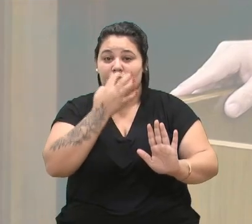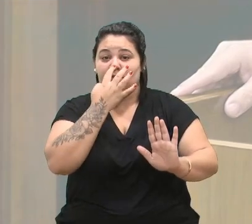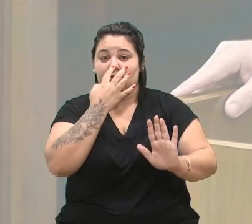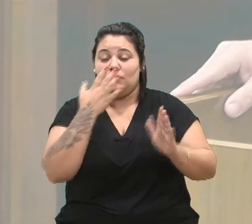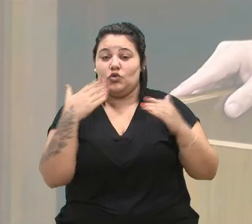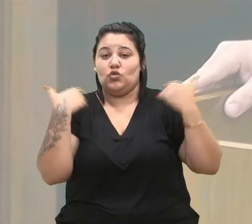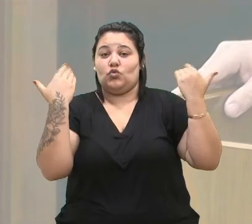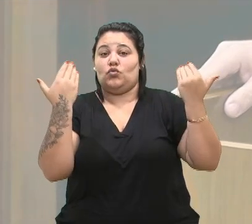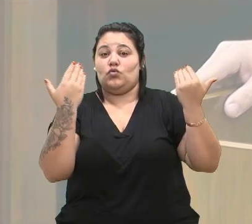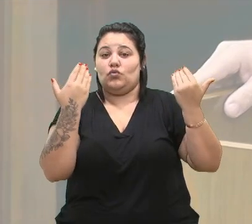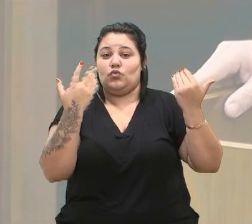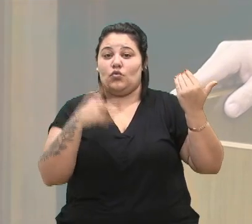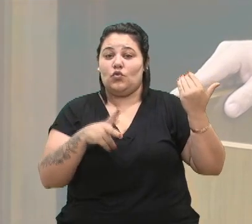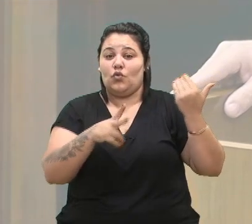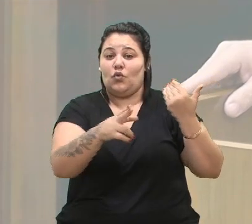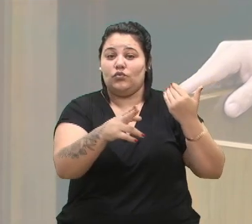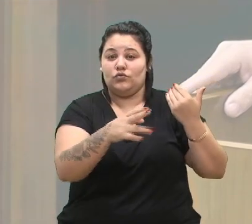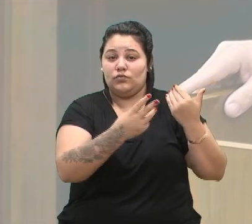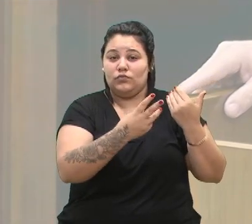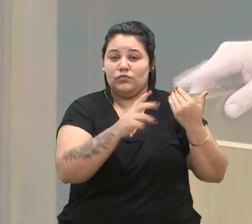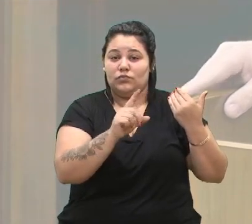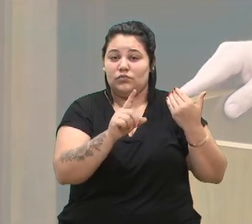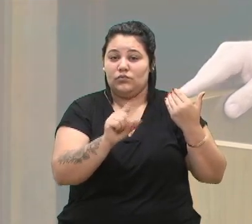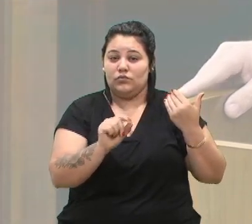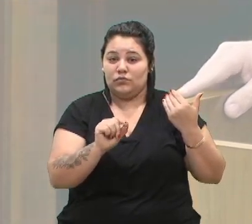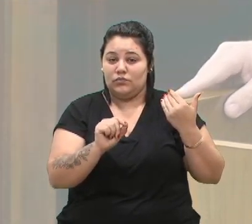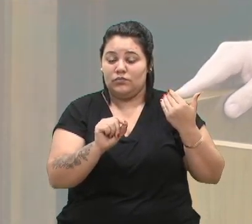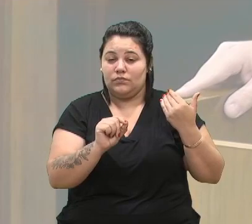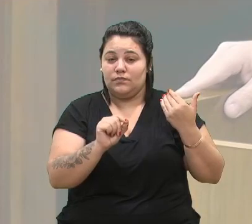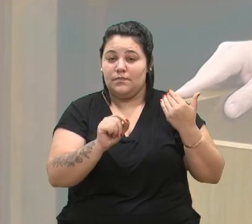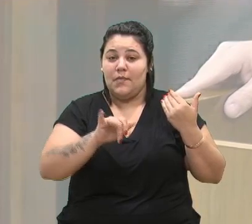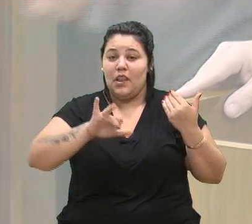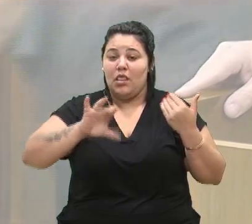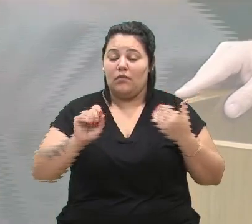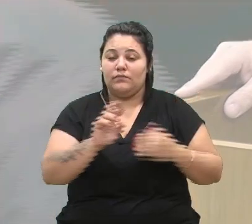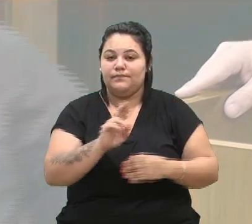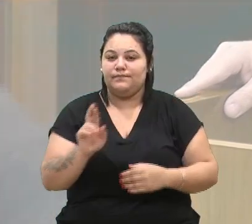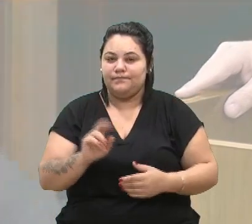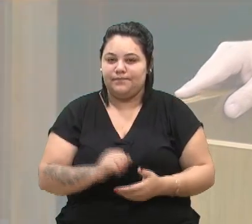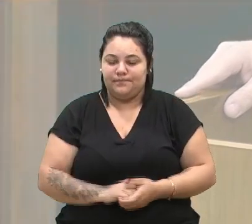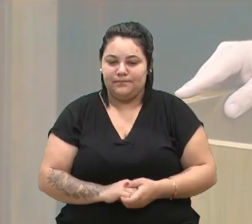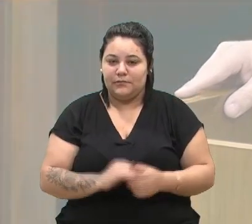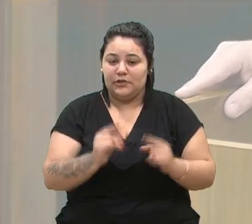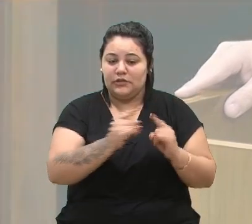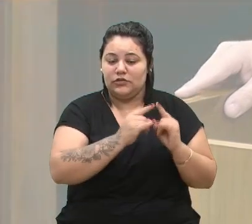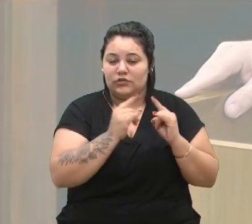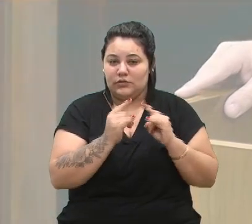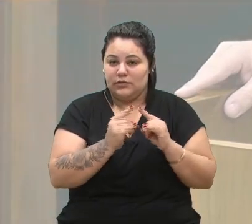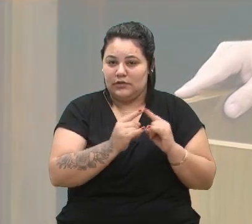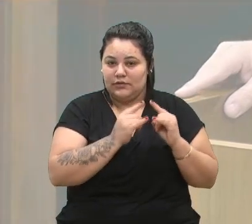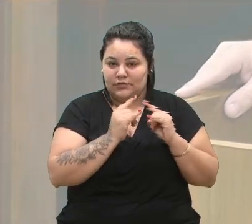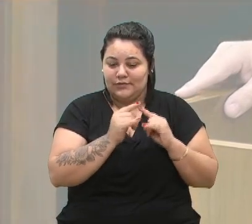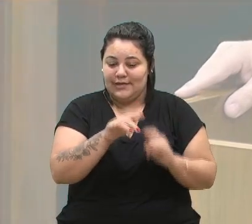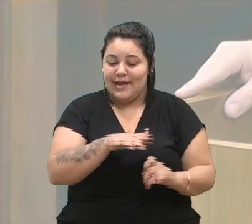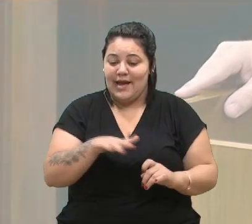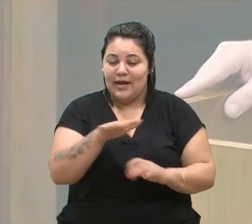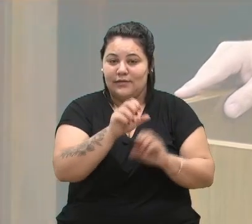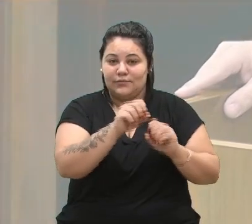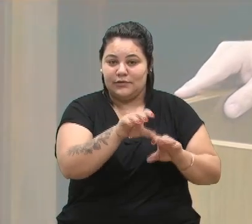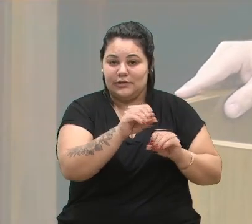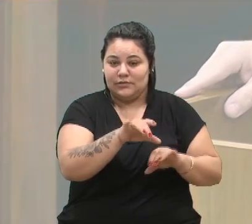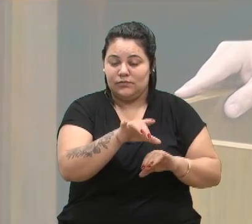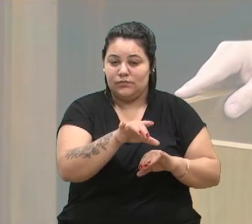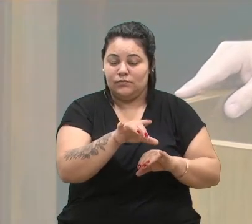corte de R$ 310 milhões. As entidades ligadas à educação têm